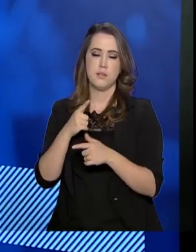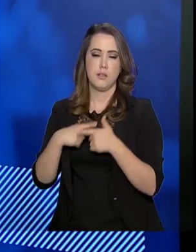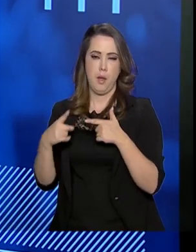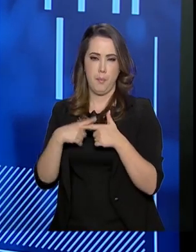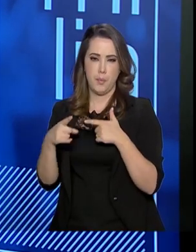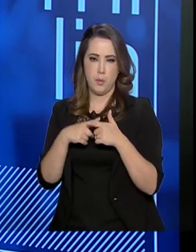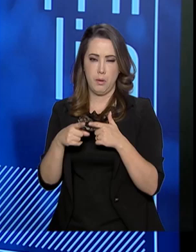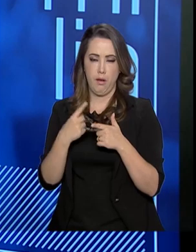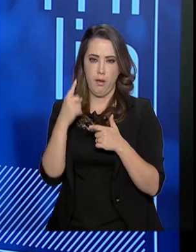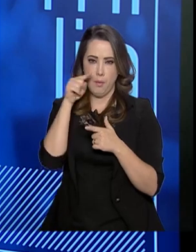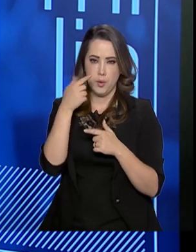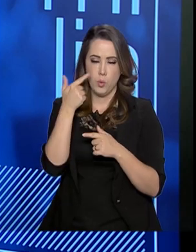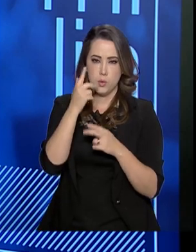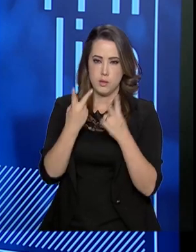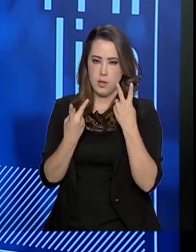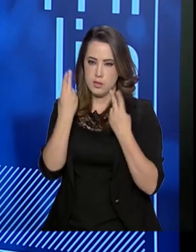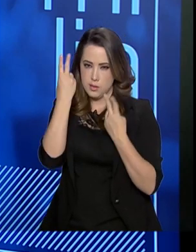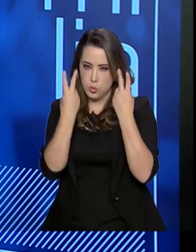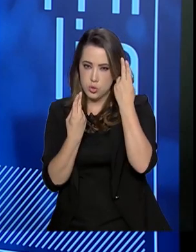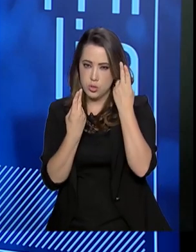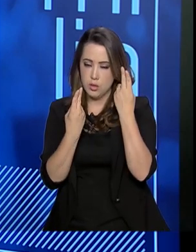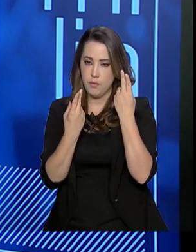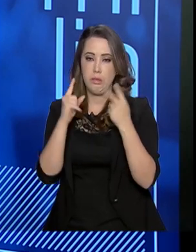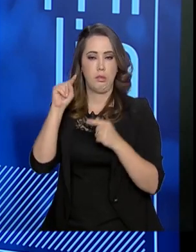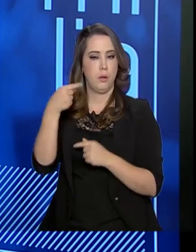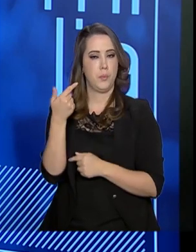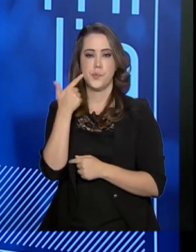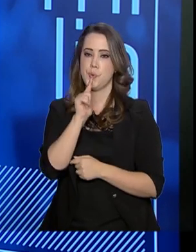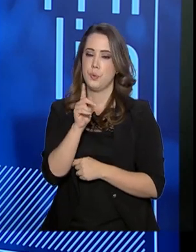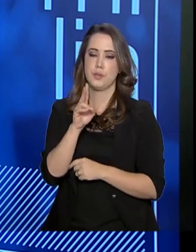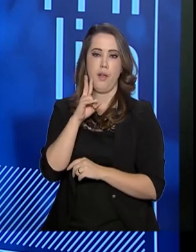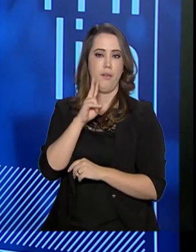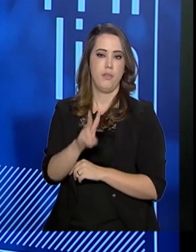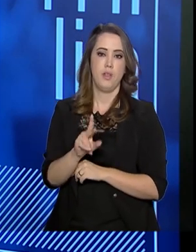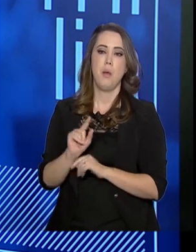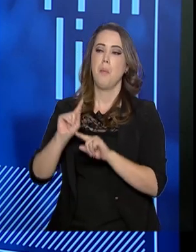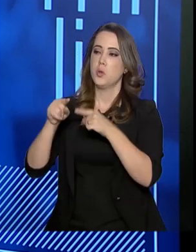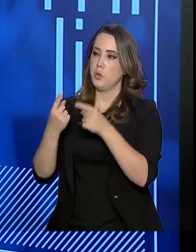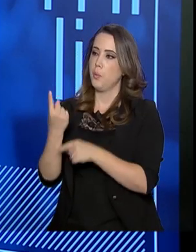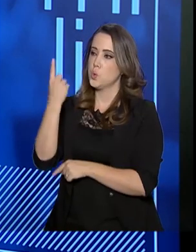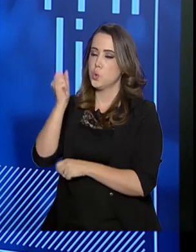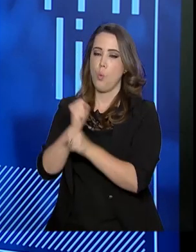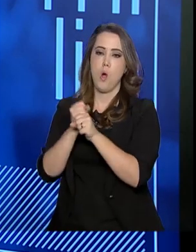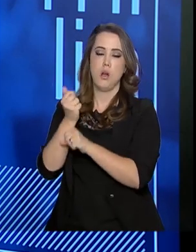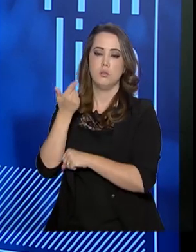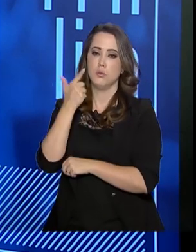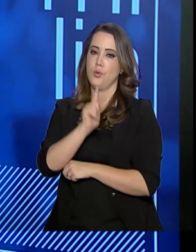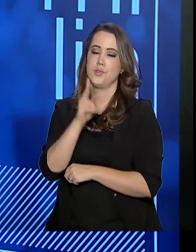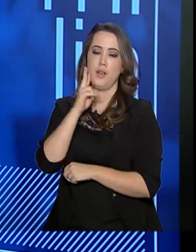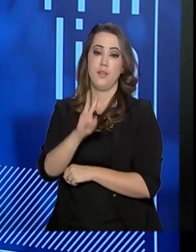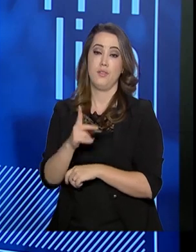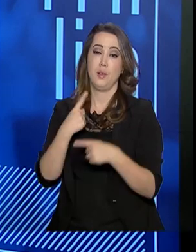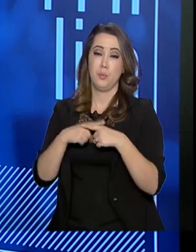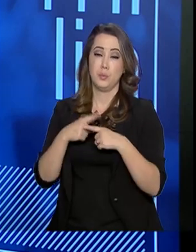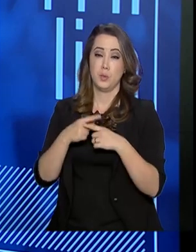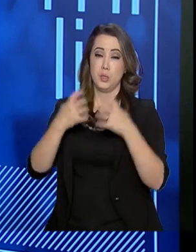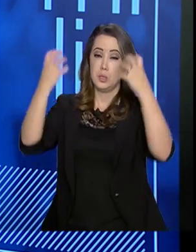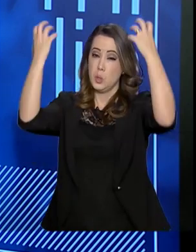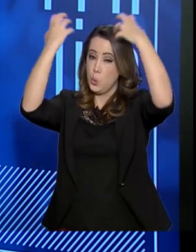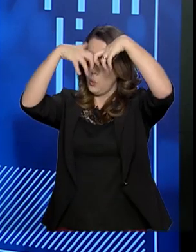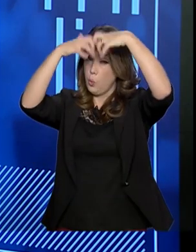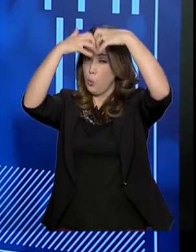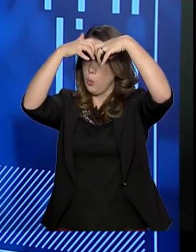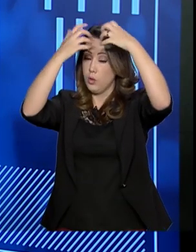operada nesse período, ela não enxergará mais. Você pode operar com um ano de vida que ela não mais enxergará, porque na formação cerebral